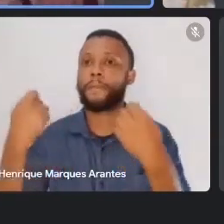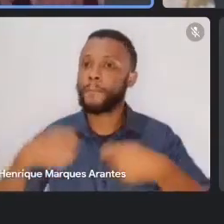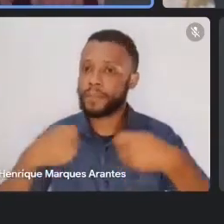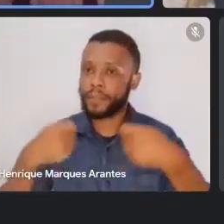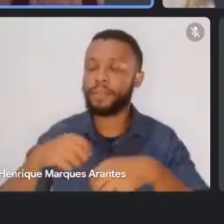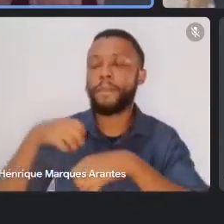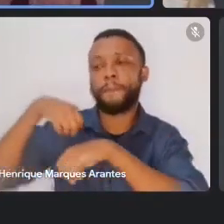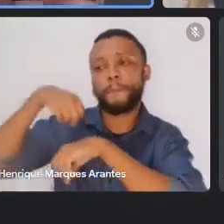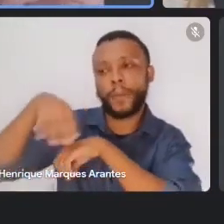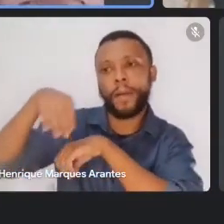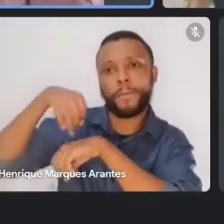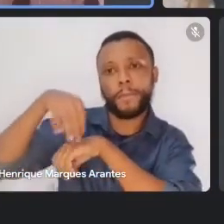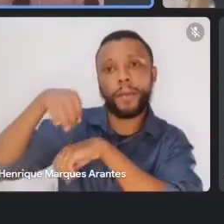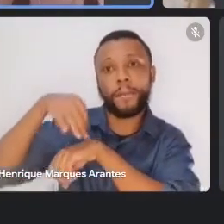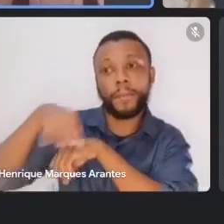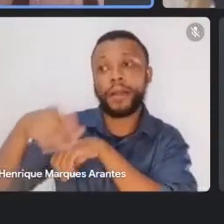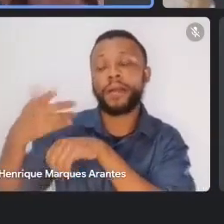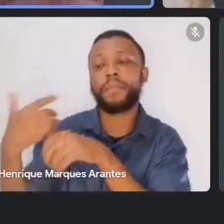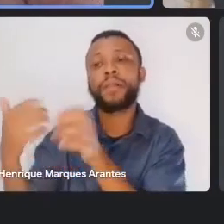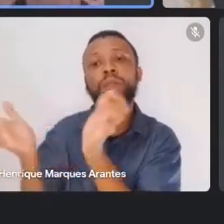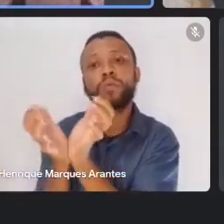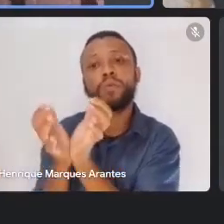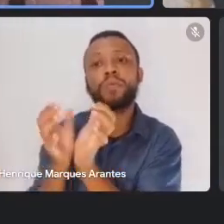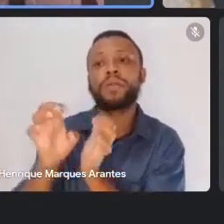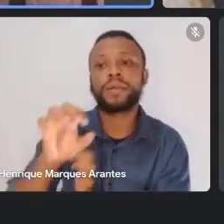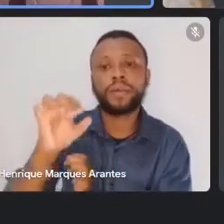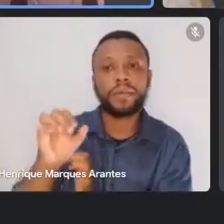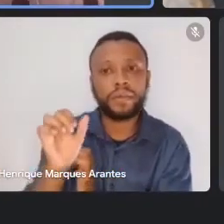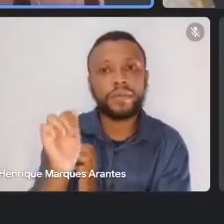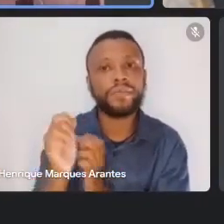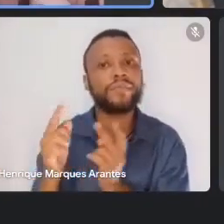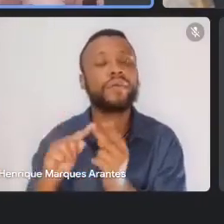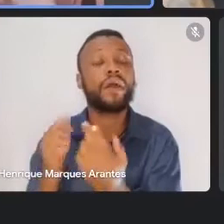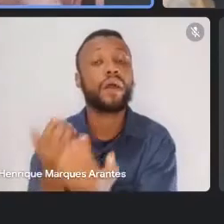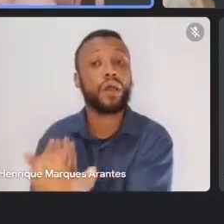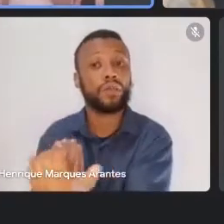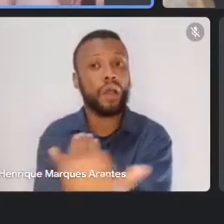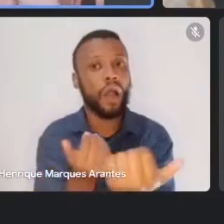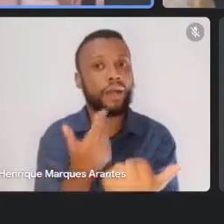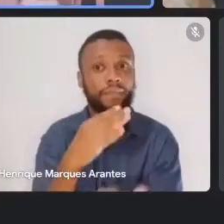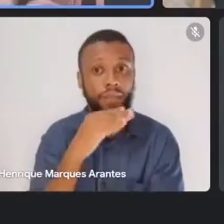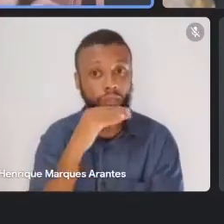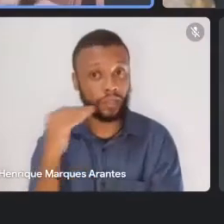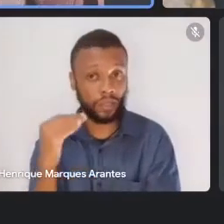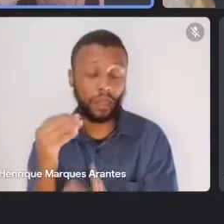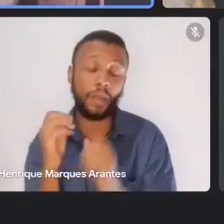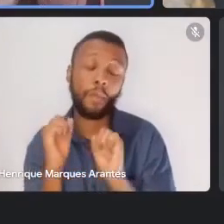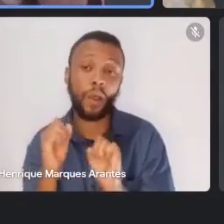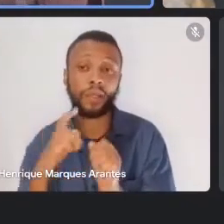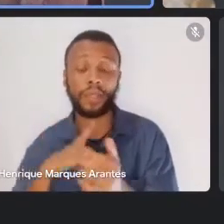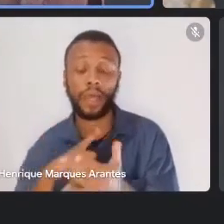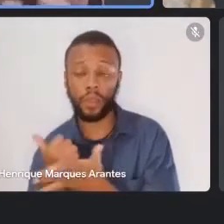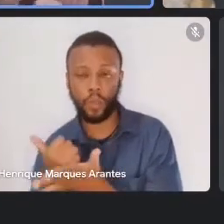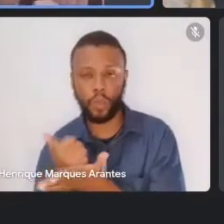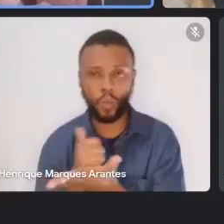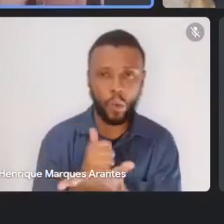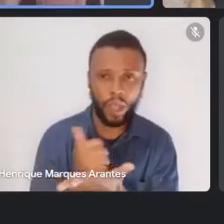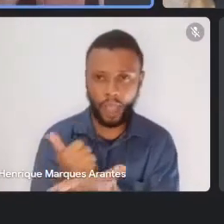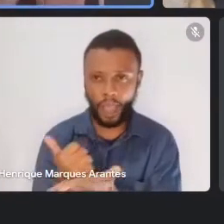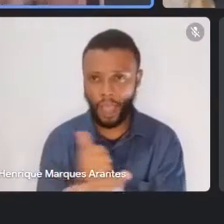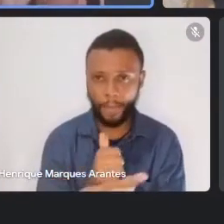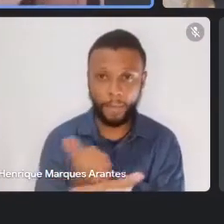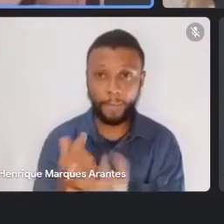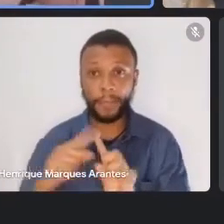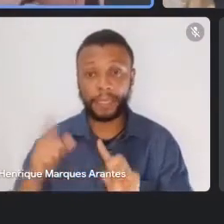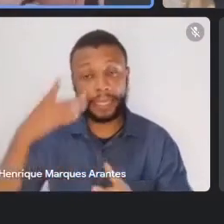pela EJA, pelos jovens, pelos adolescentes, ele pode estar no gamer dele, mas ele saber da onde